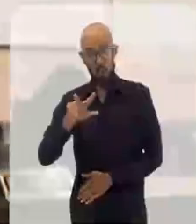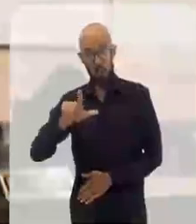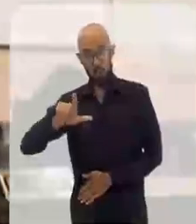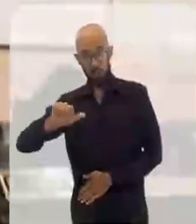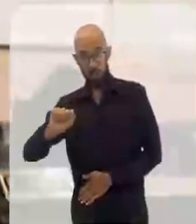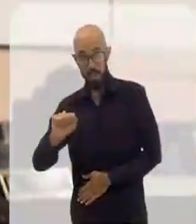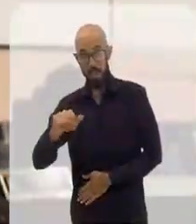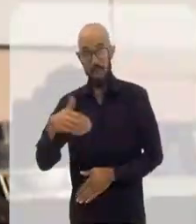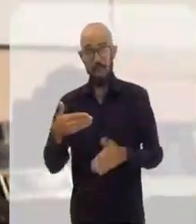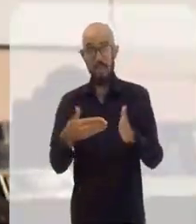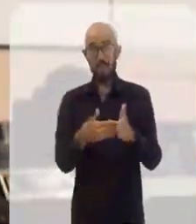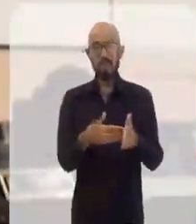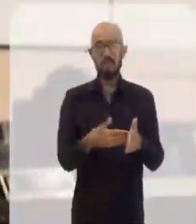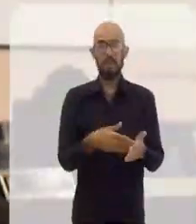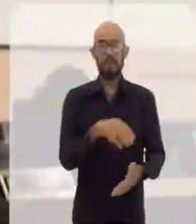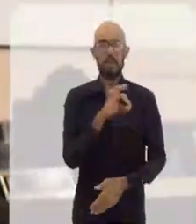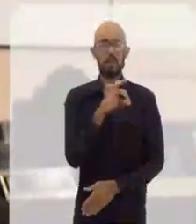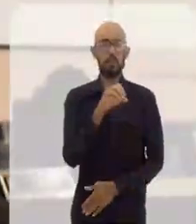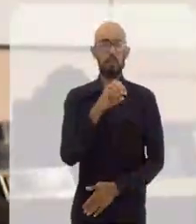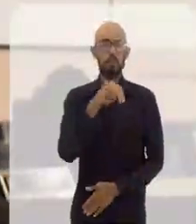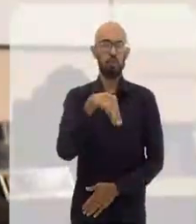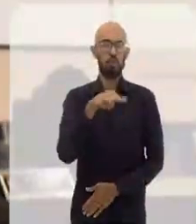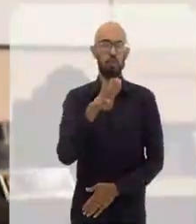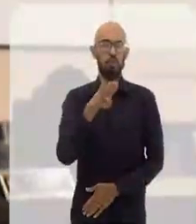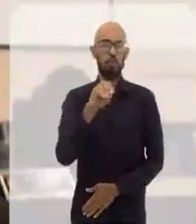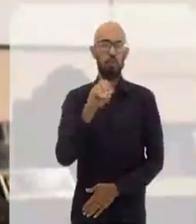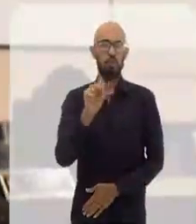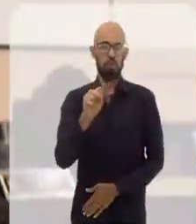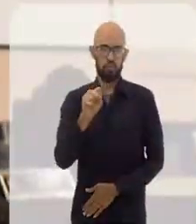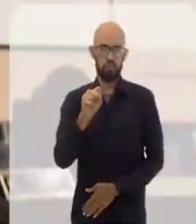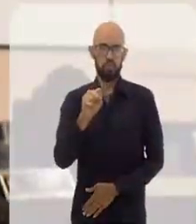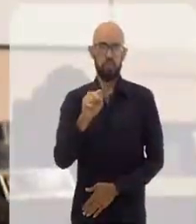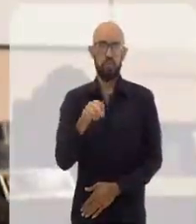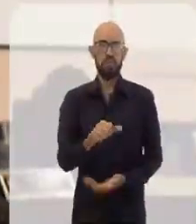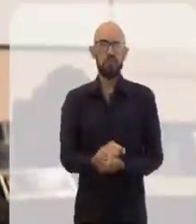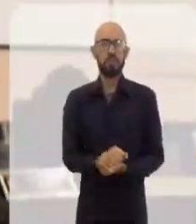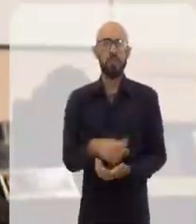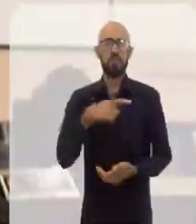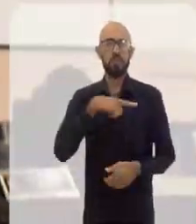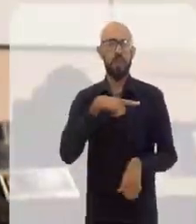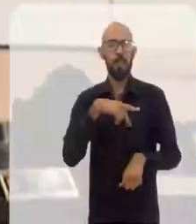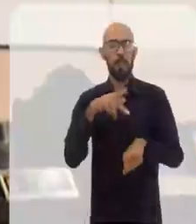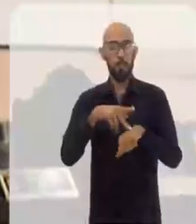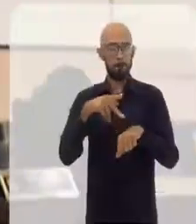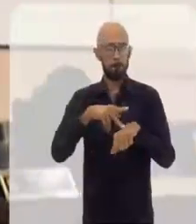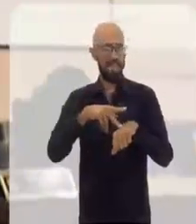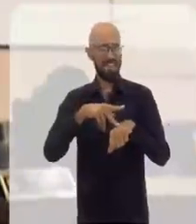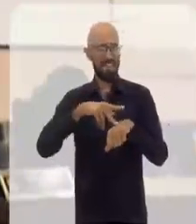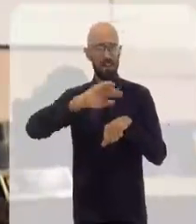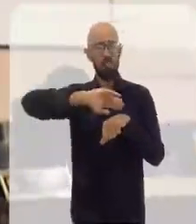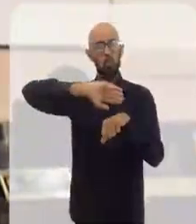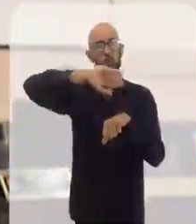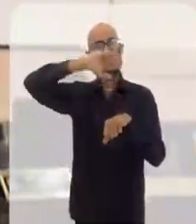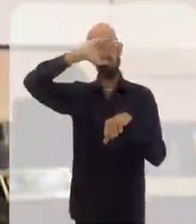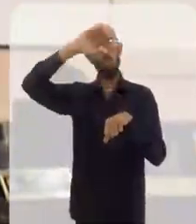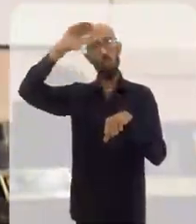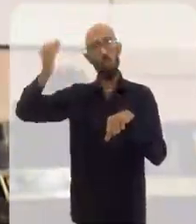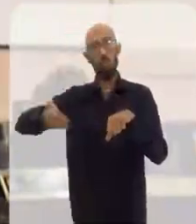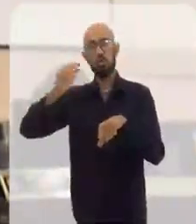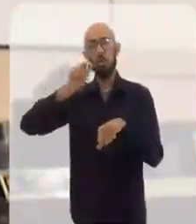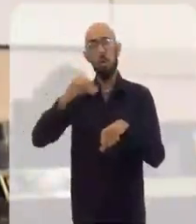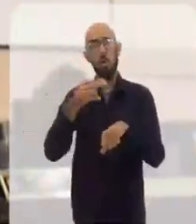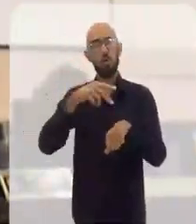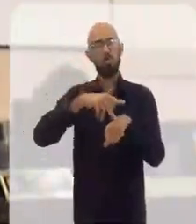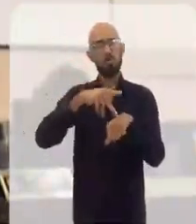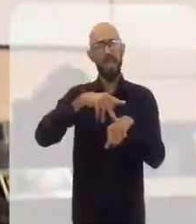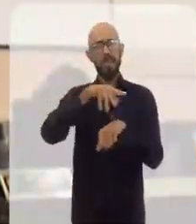o que é hoje Porciúncula e Tombos. E lá tem um grande monolito chamado Pedra Elefantina, ou